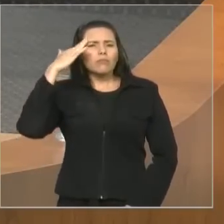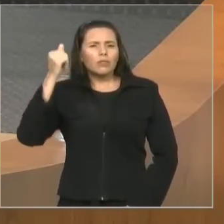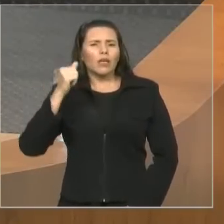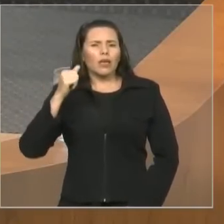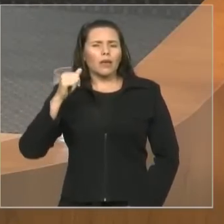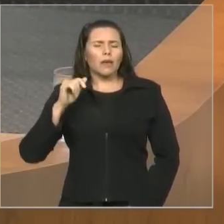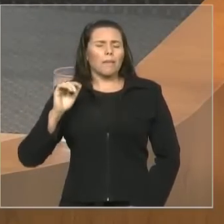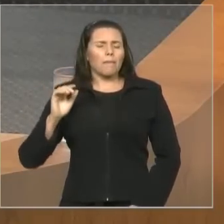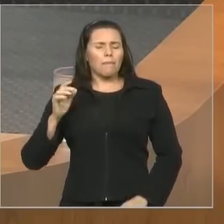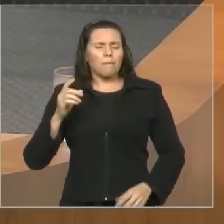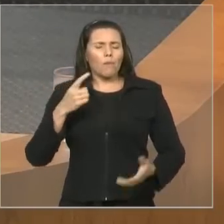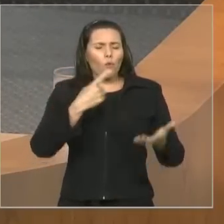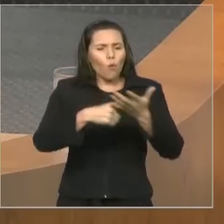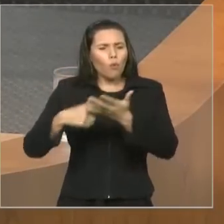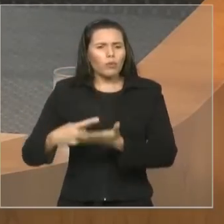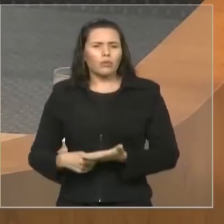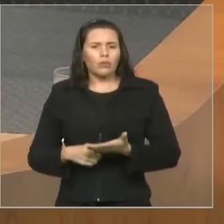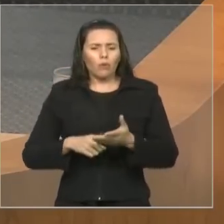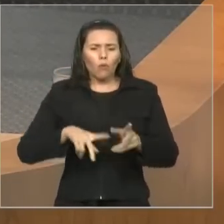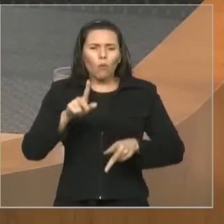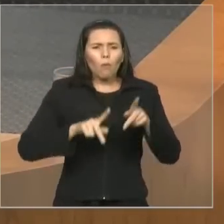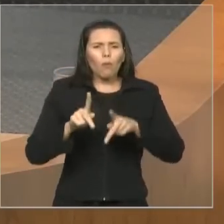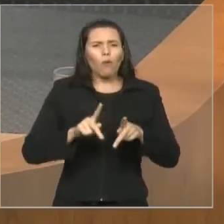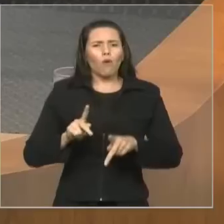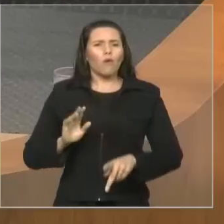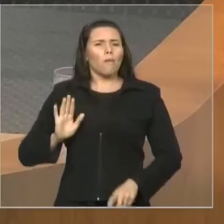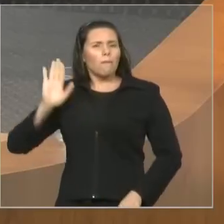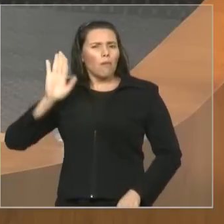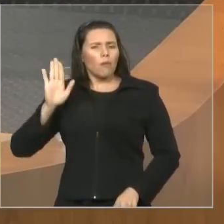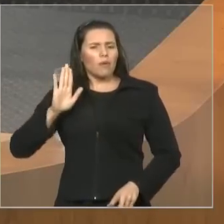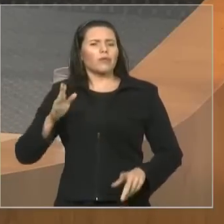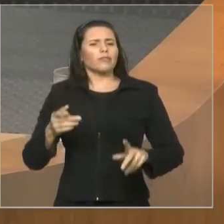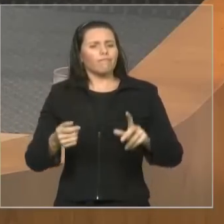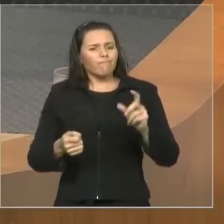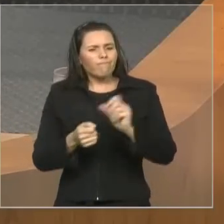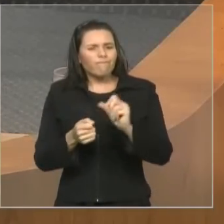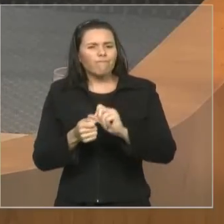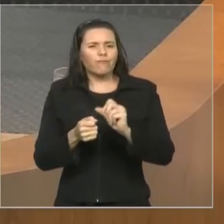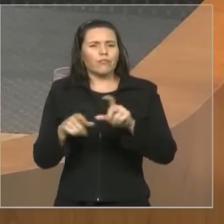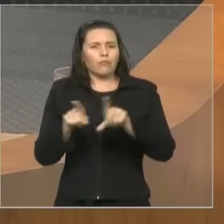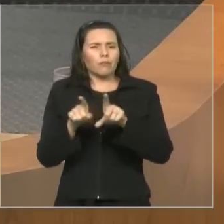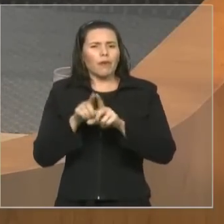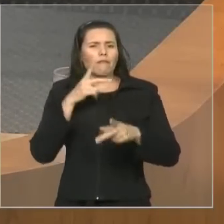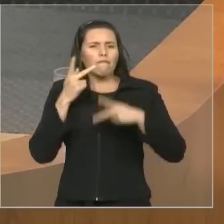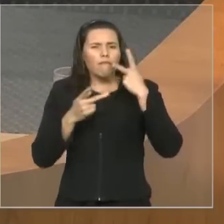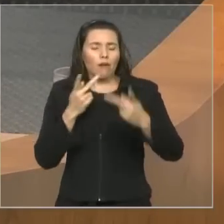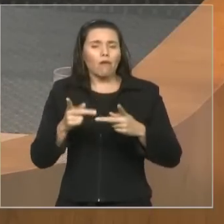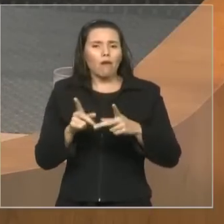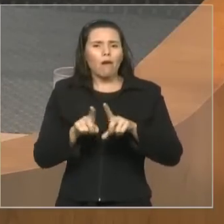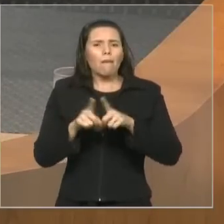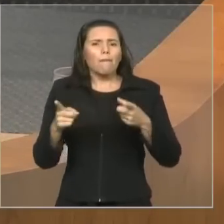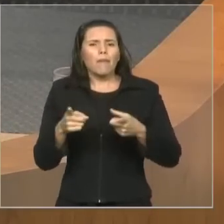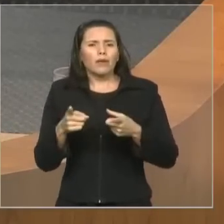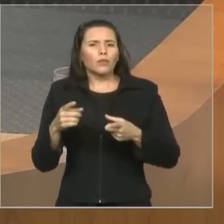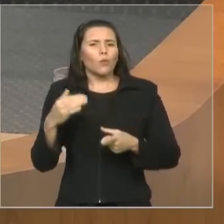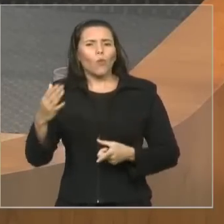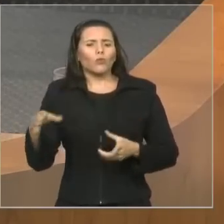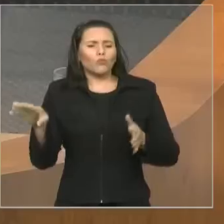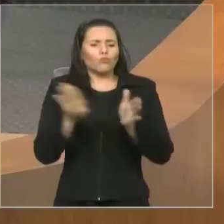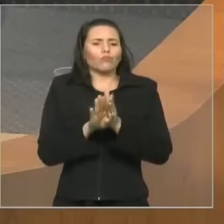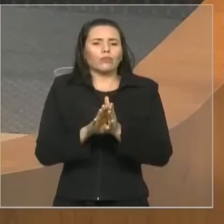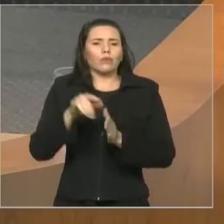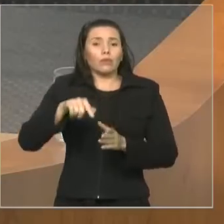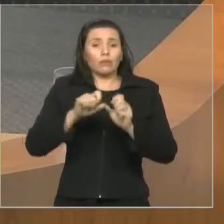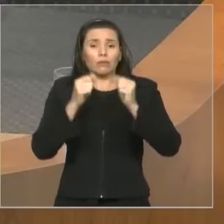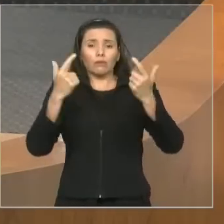foram feitas com o povo, mas é destruída aqui e a esperança é enterrada, porque não tem coragem de fazer o enfrentamento. Acovardam